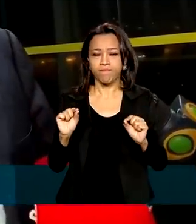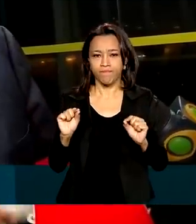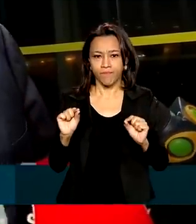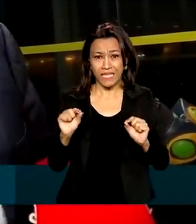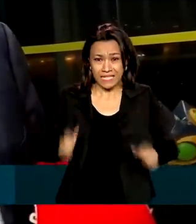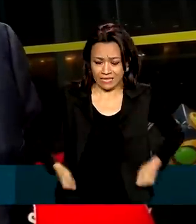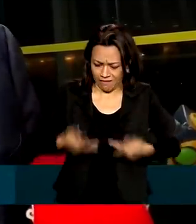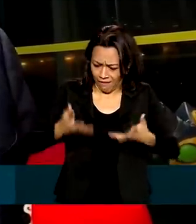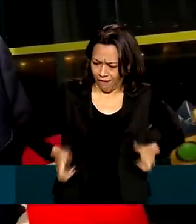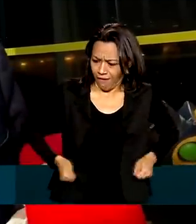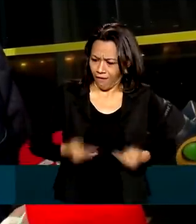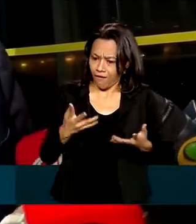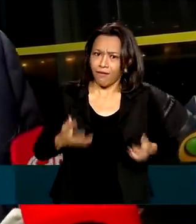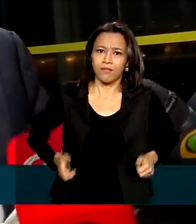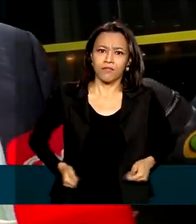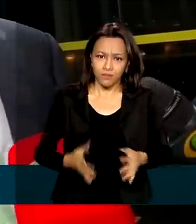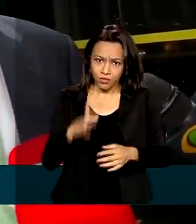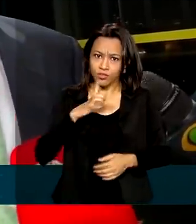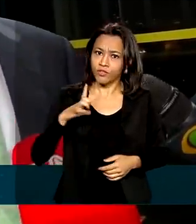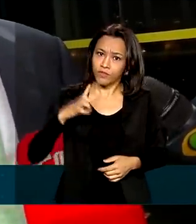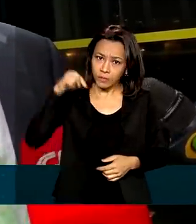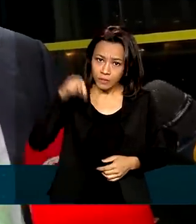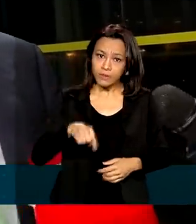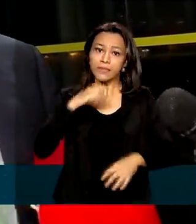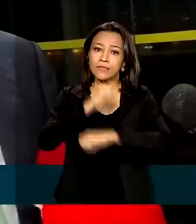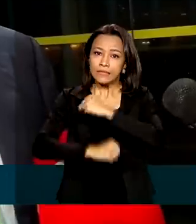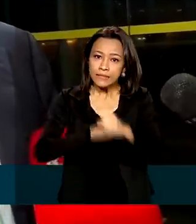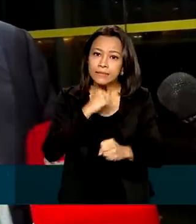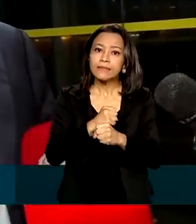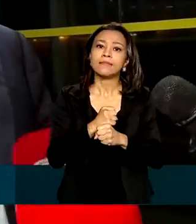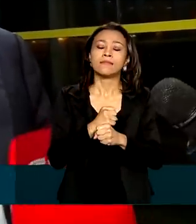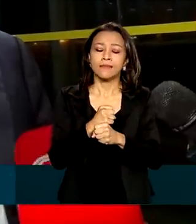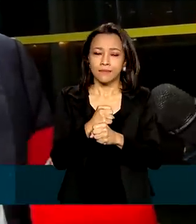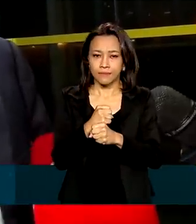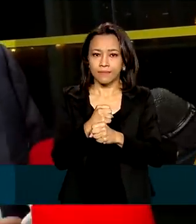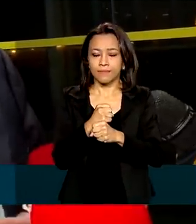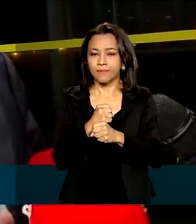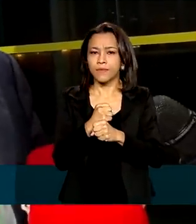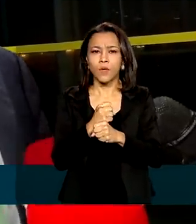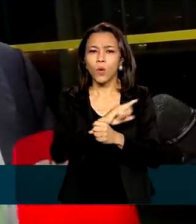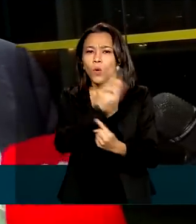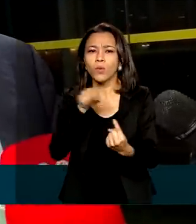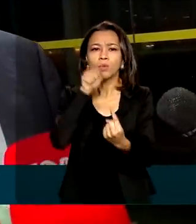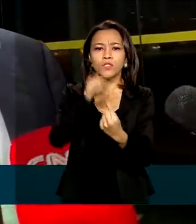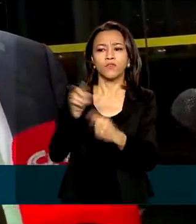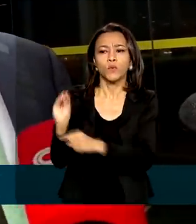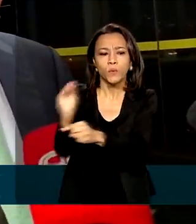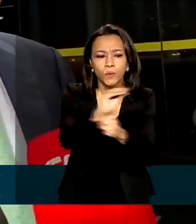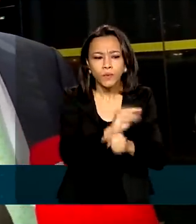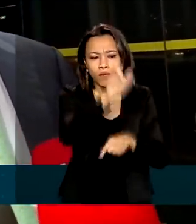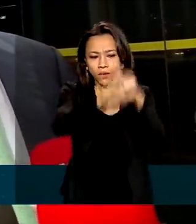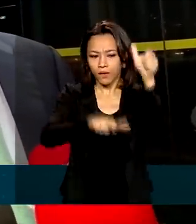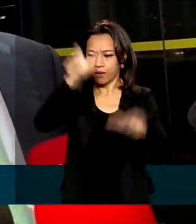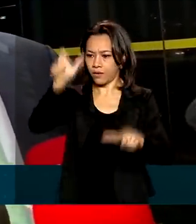esse gasto extraordinário que nós tivemos esse ano, para preservar vidas,